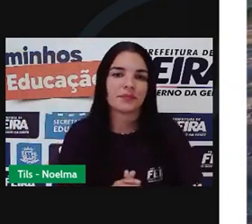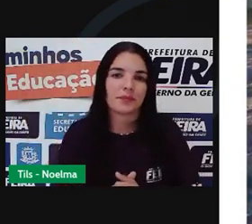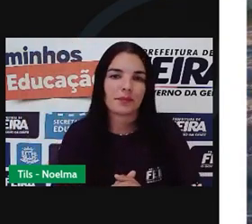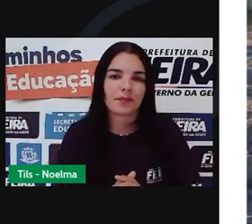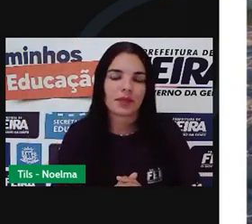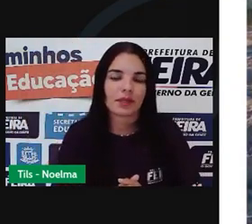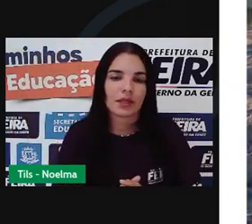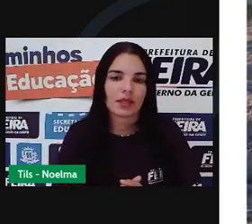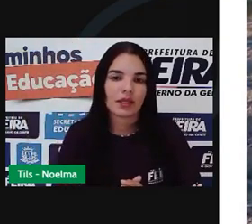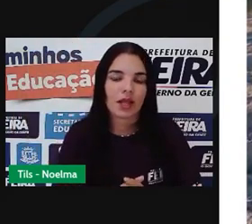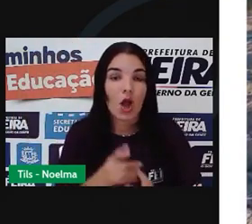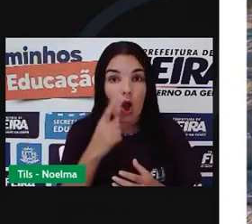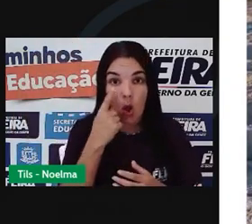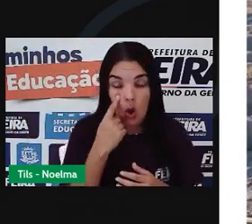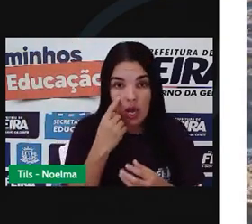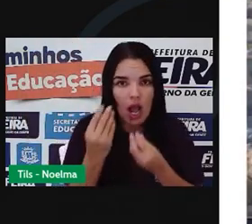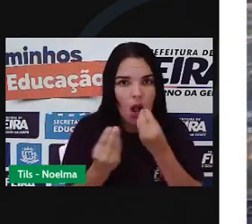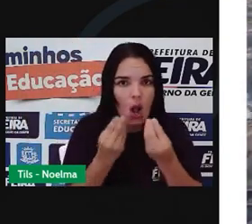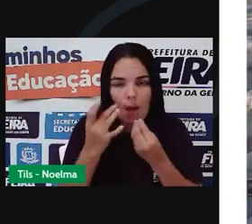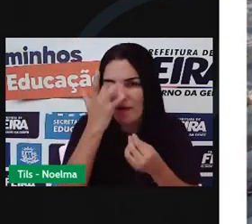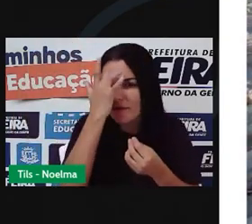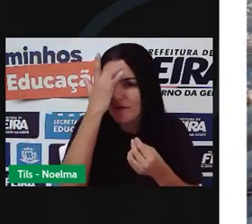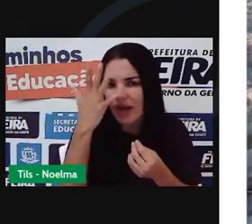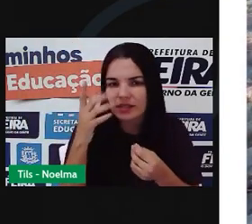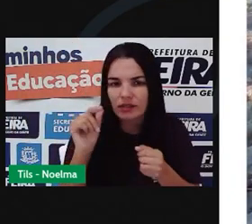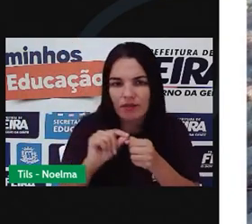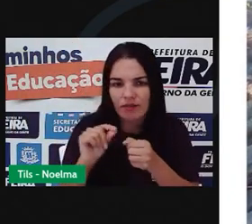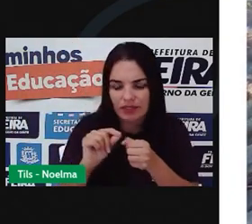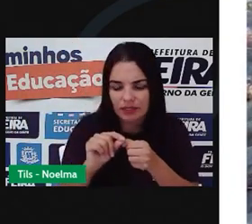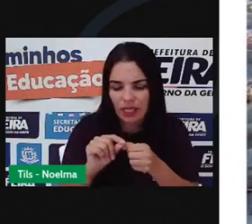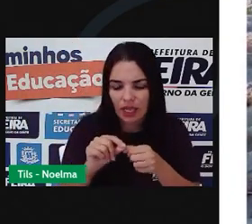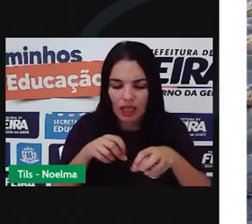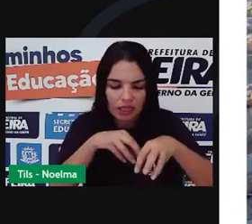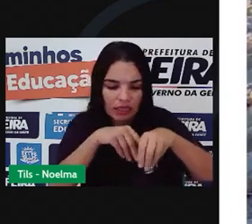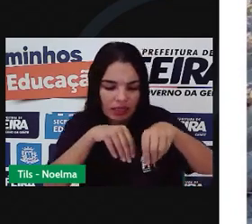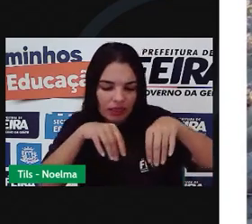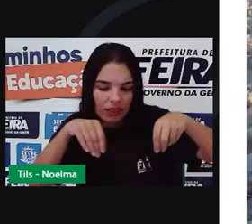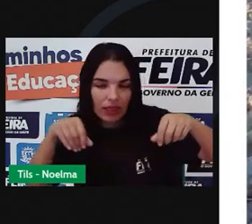Olha, gente, como é fácil nós trabalharmos com o solo arenoso.